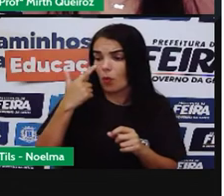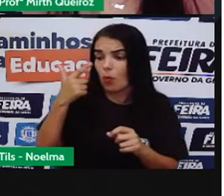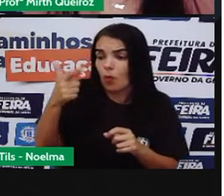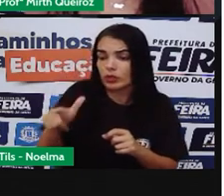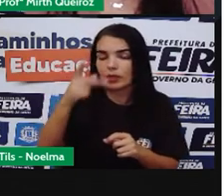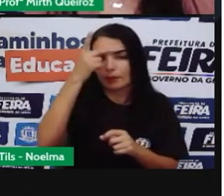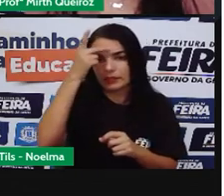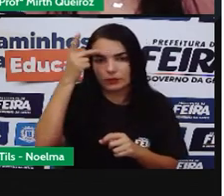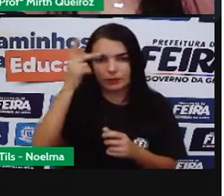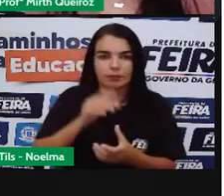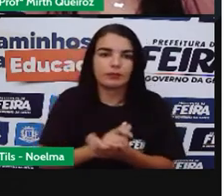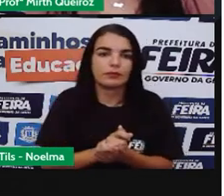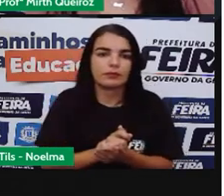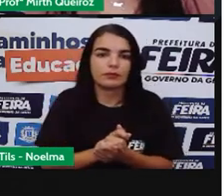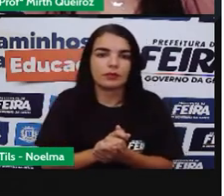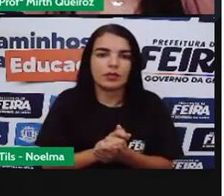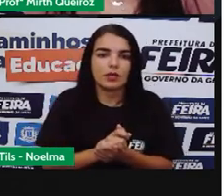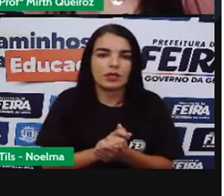pessoa.